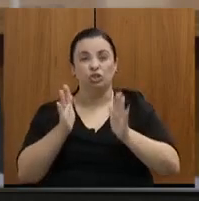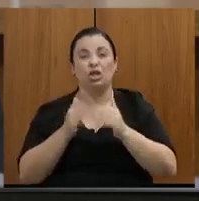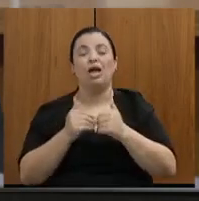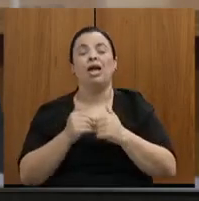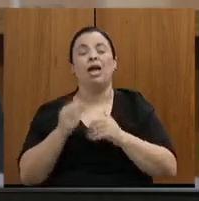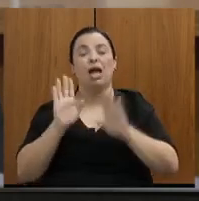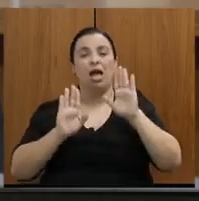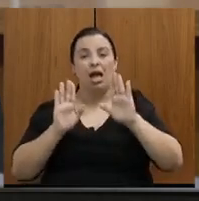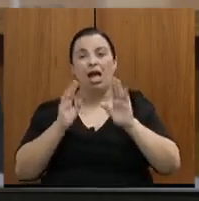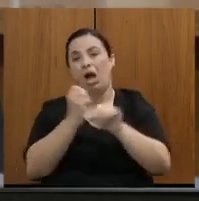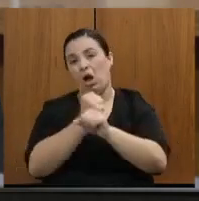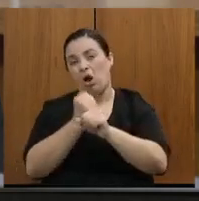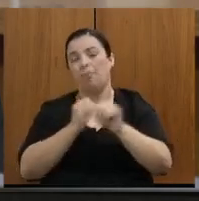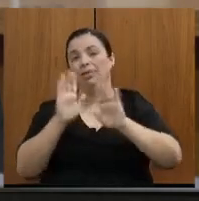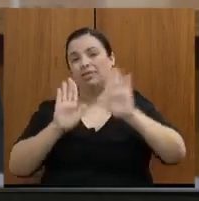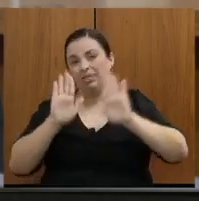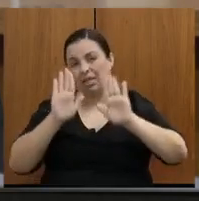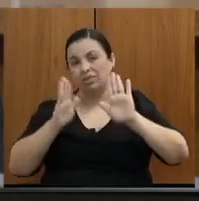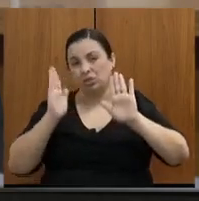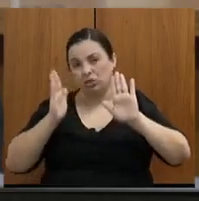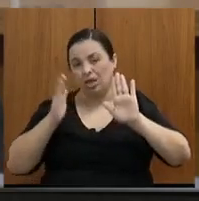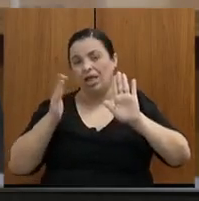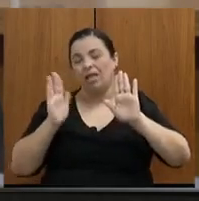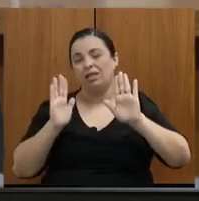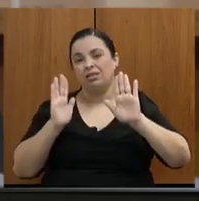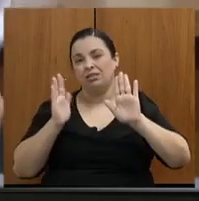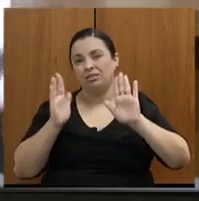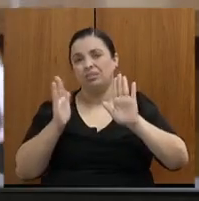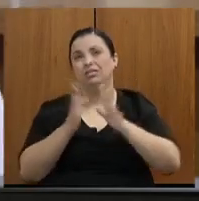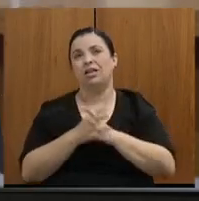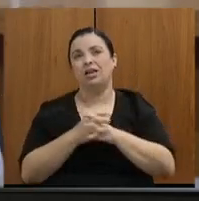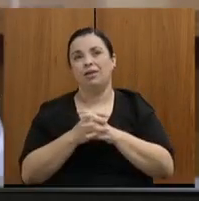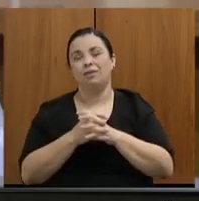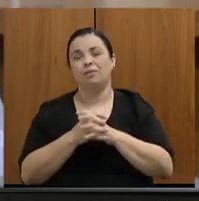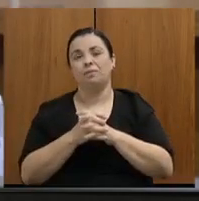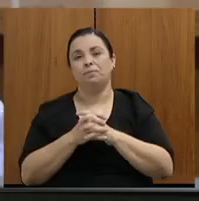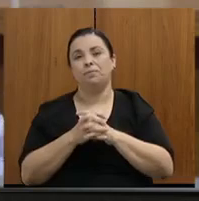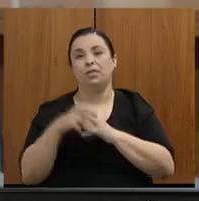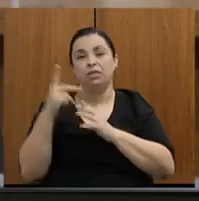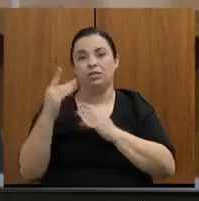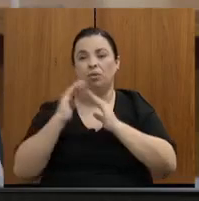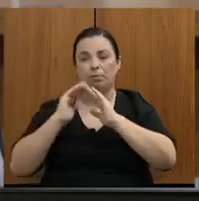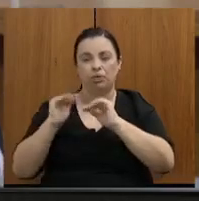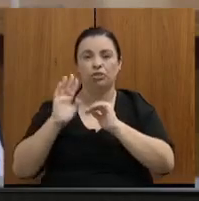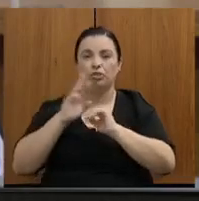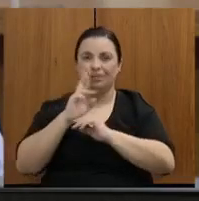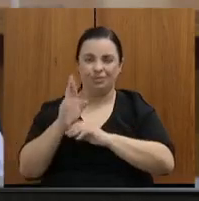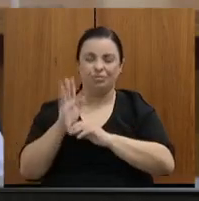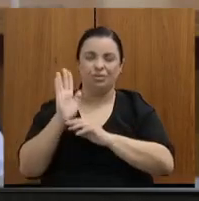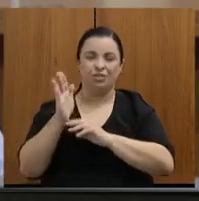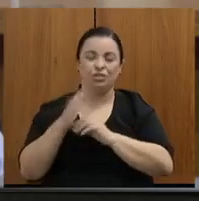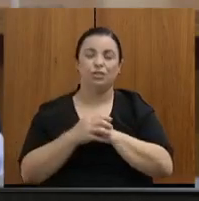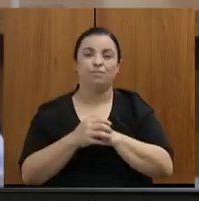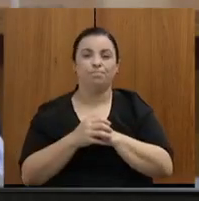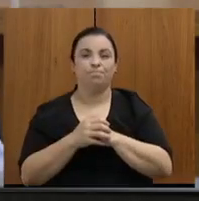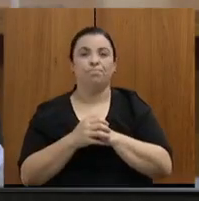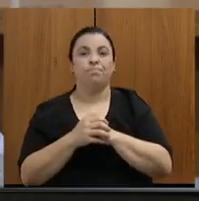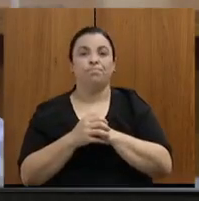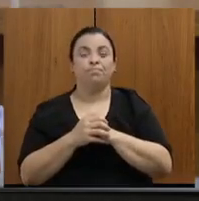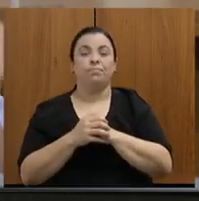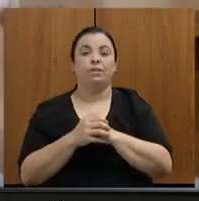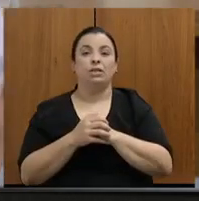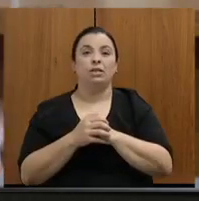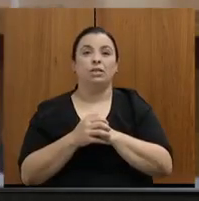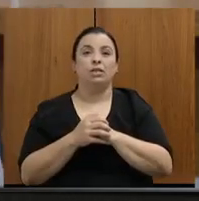em licitação, está atendendo aí a sua demanda. A região metropolitana, então eu